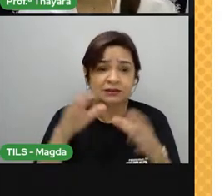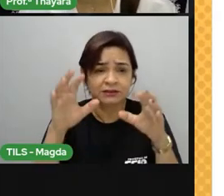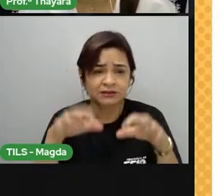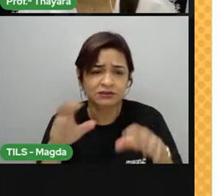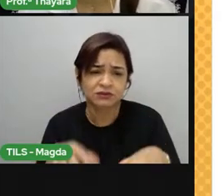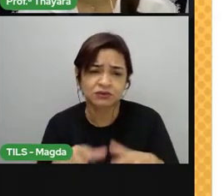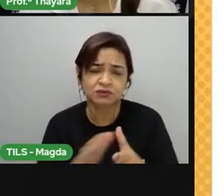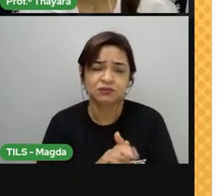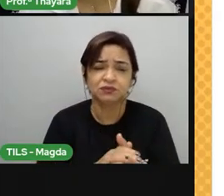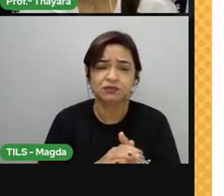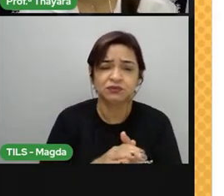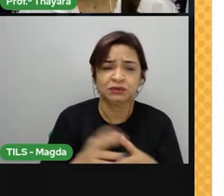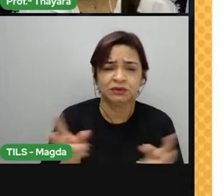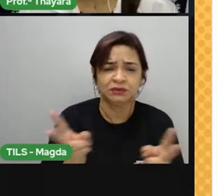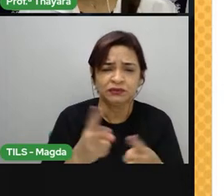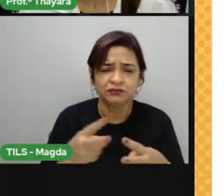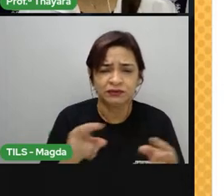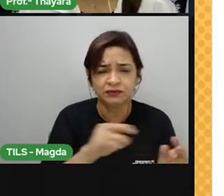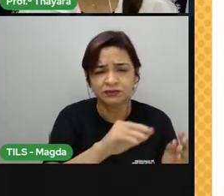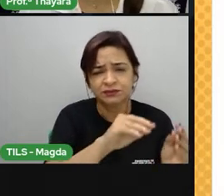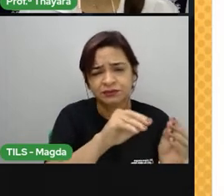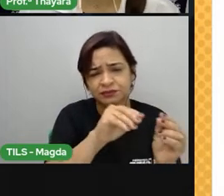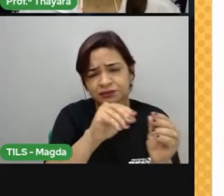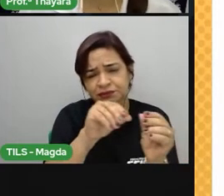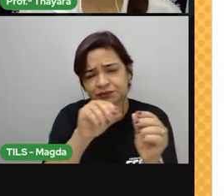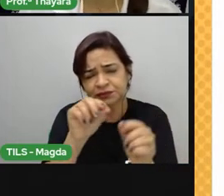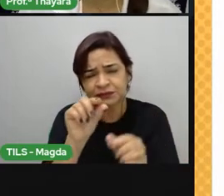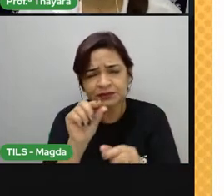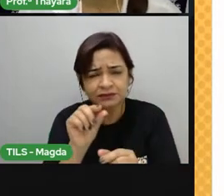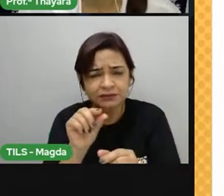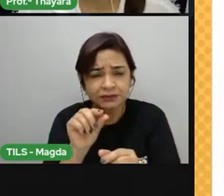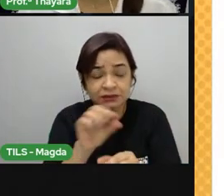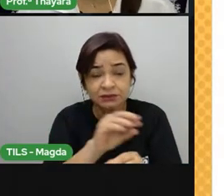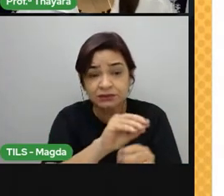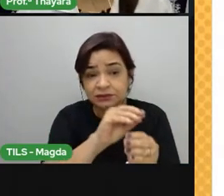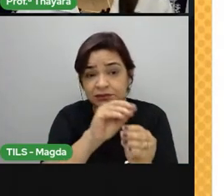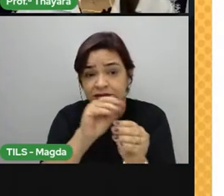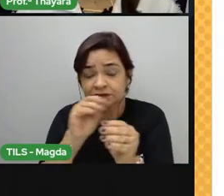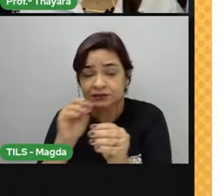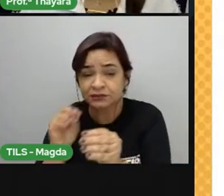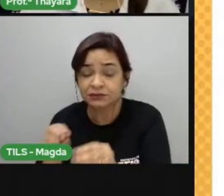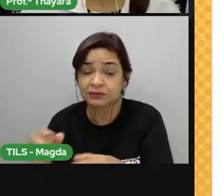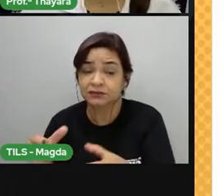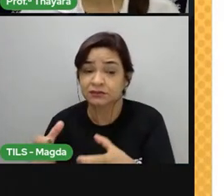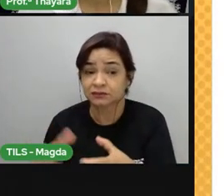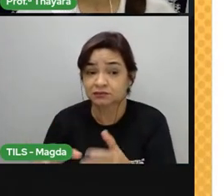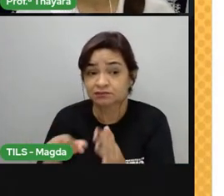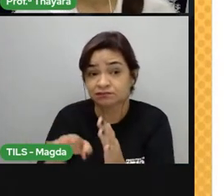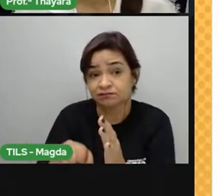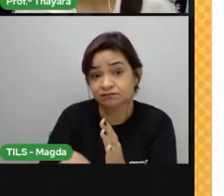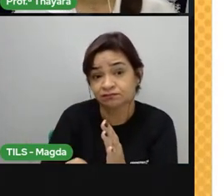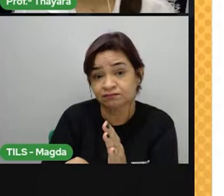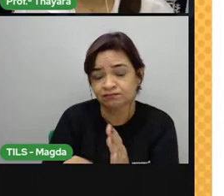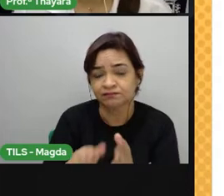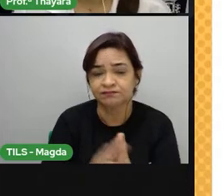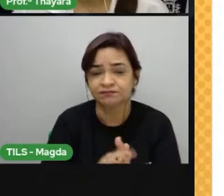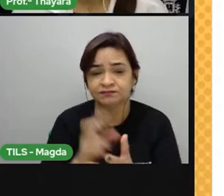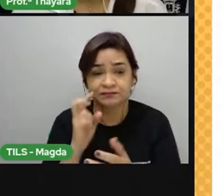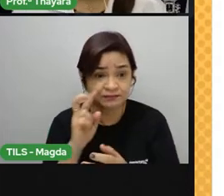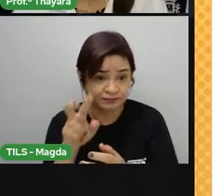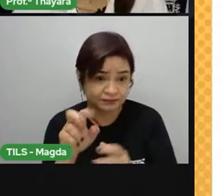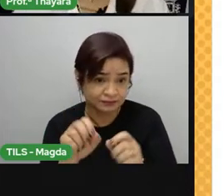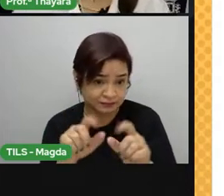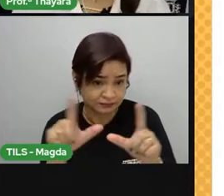levando esses fragmentos pequenininhos para outro lugar, né? Para o lugar mais baixo. No número